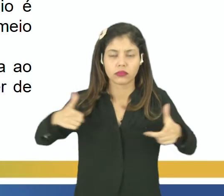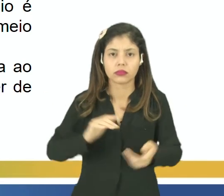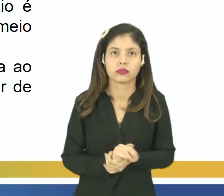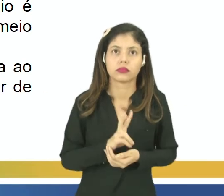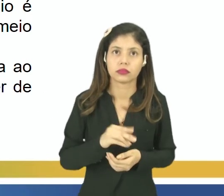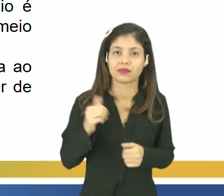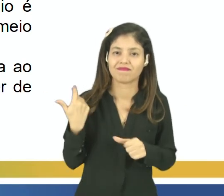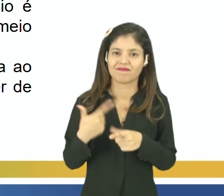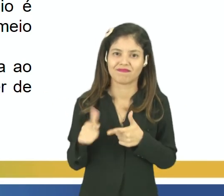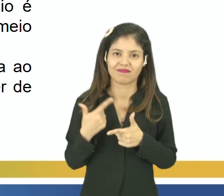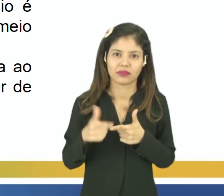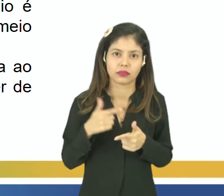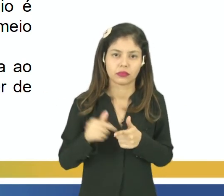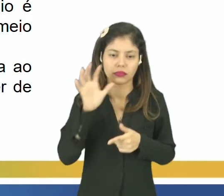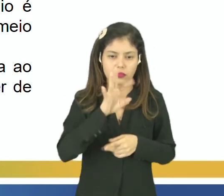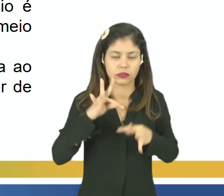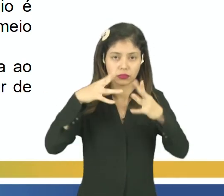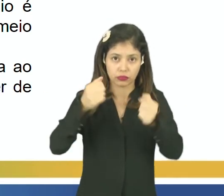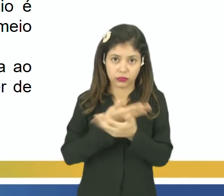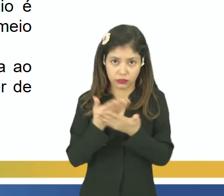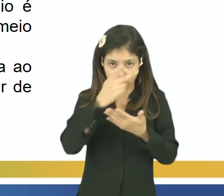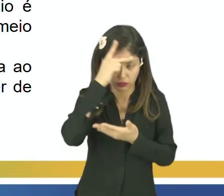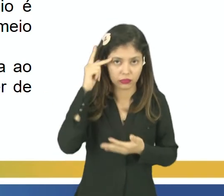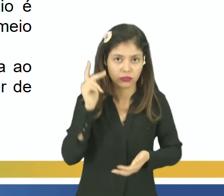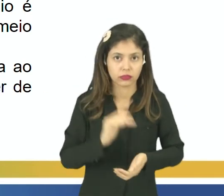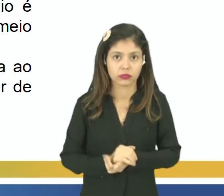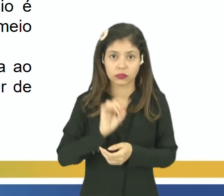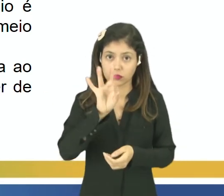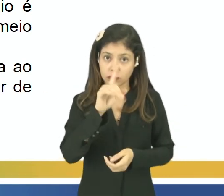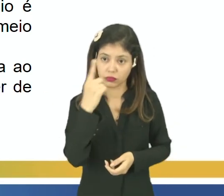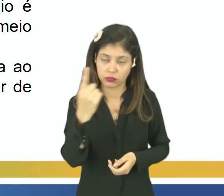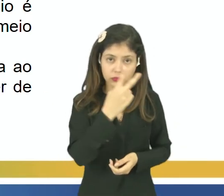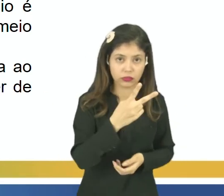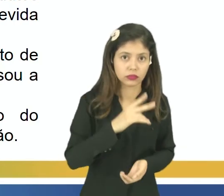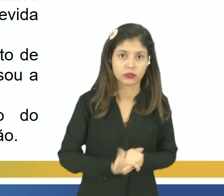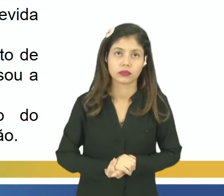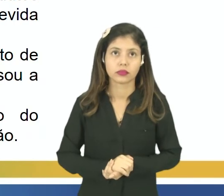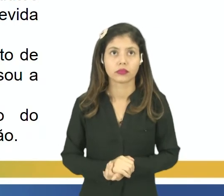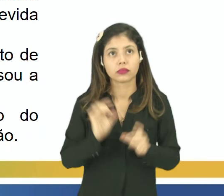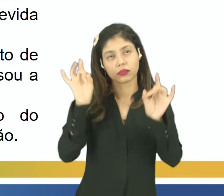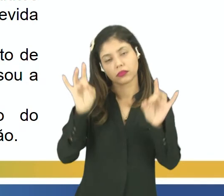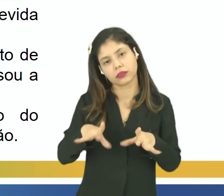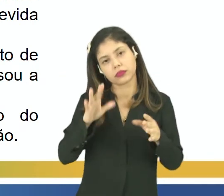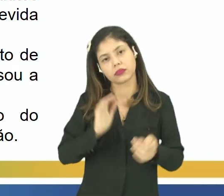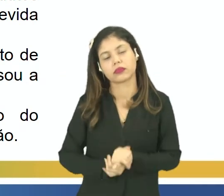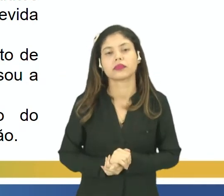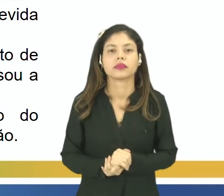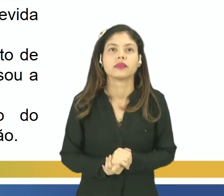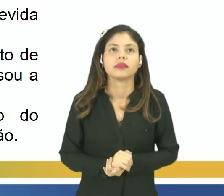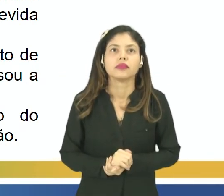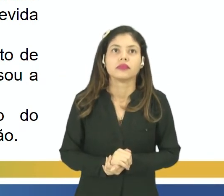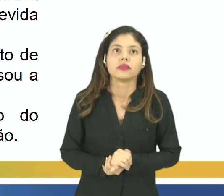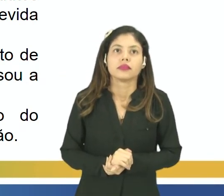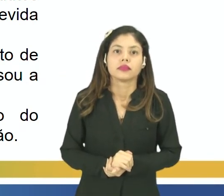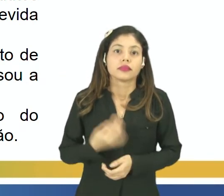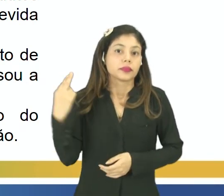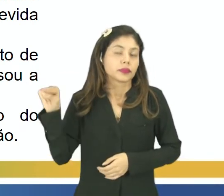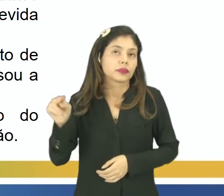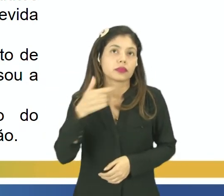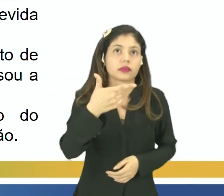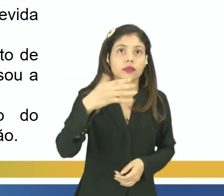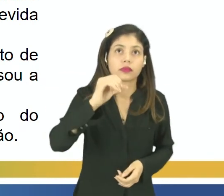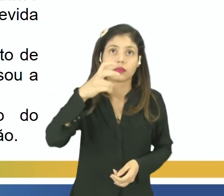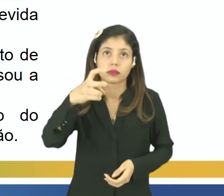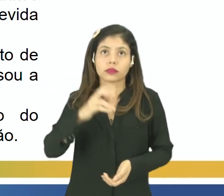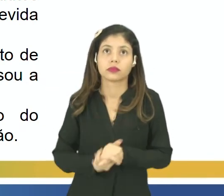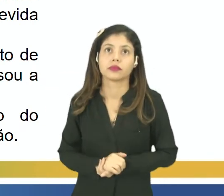ser um dano coletivo para todas as pessoas, não somente para um ou duas. E por último, nós temos aí o seguinte, em novembro de